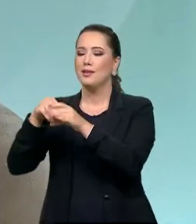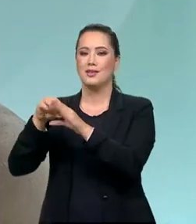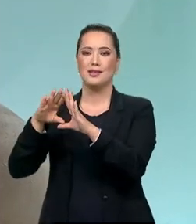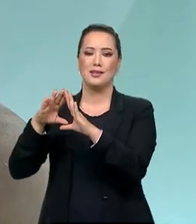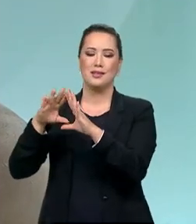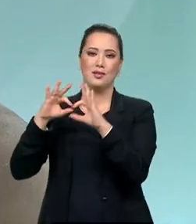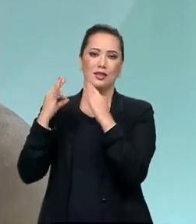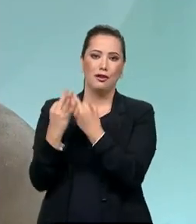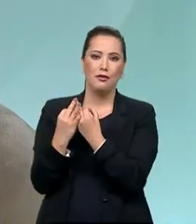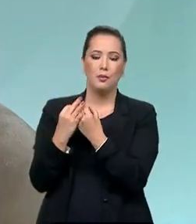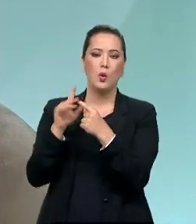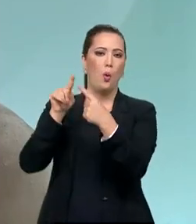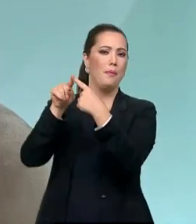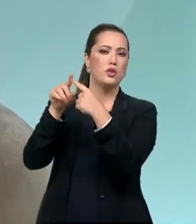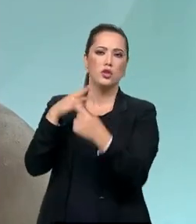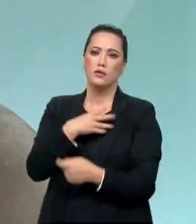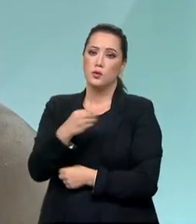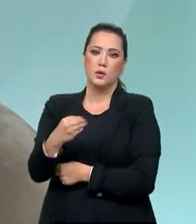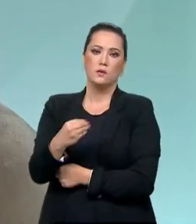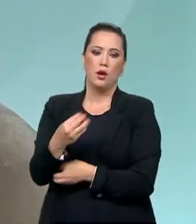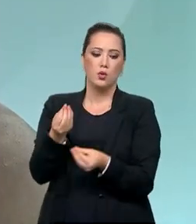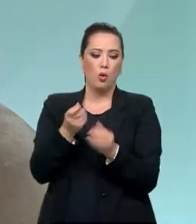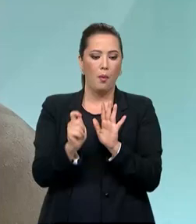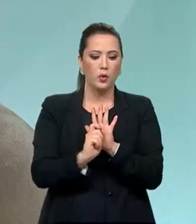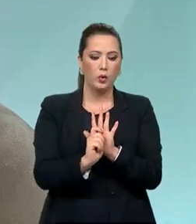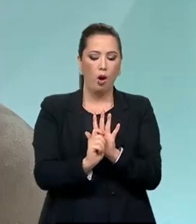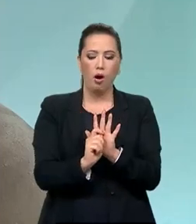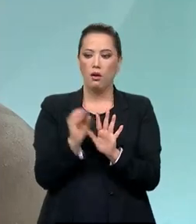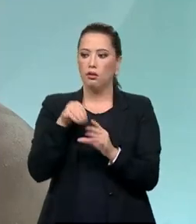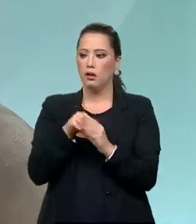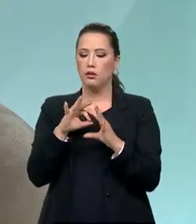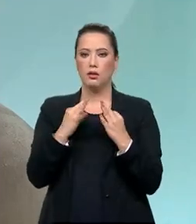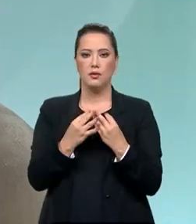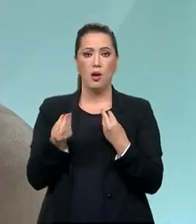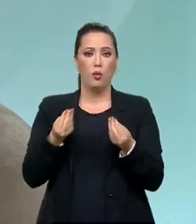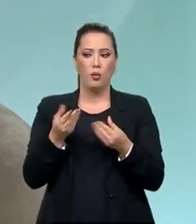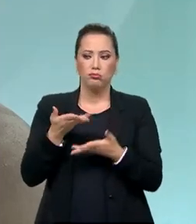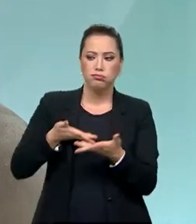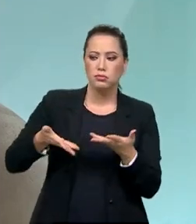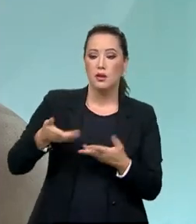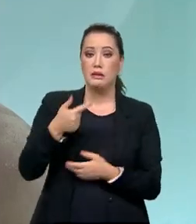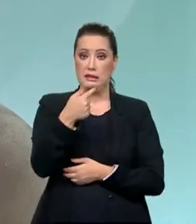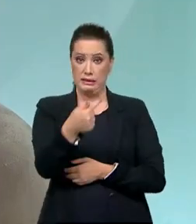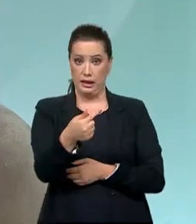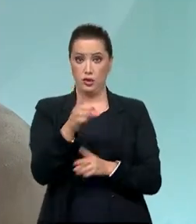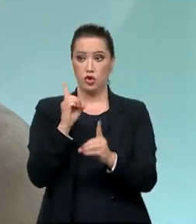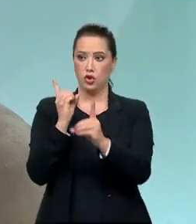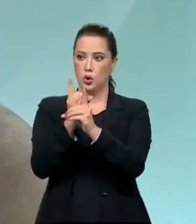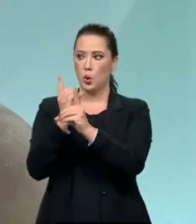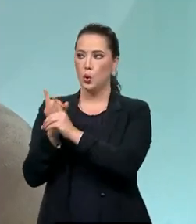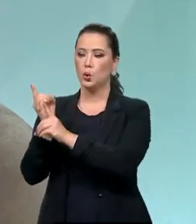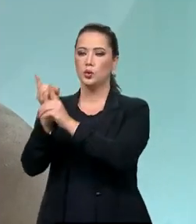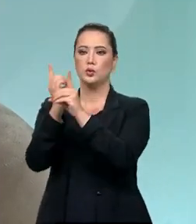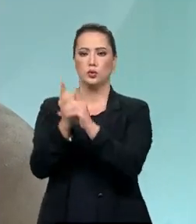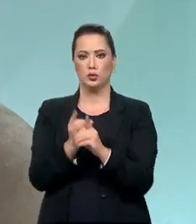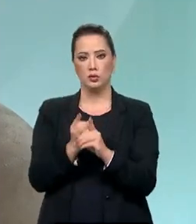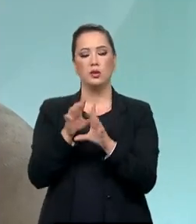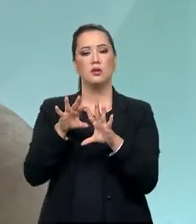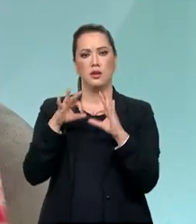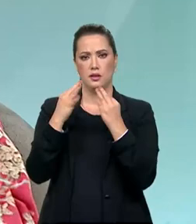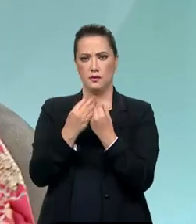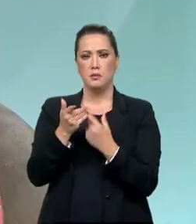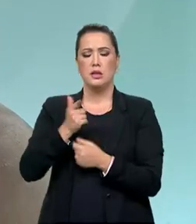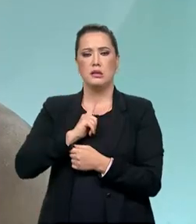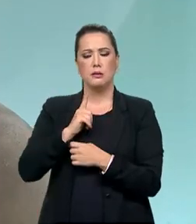dos filhos, drogas, substâncias. Então, em sete encontros, a família tem uma noção dos